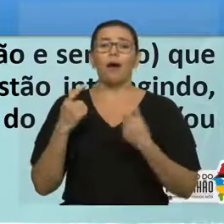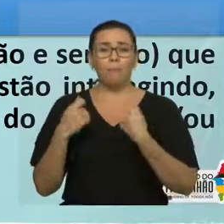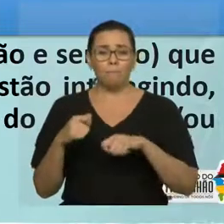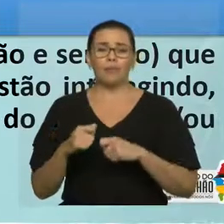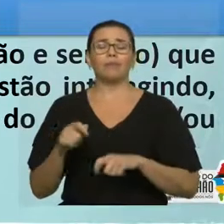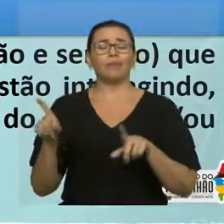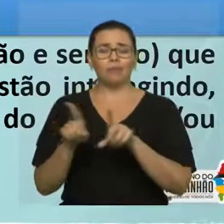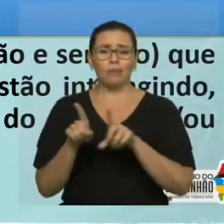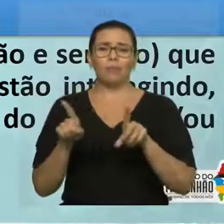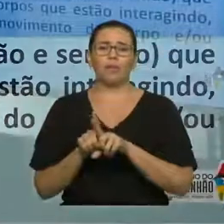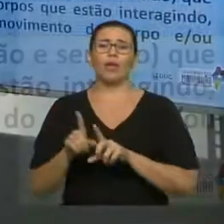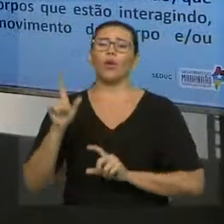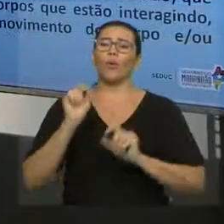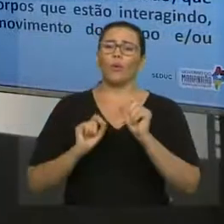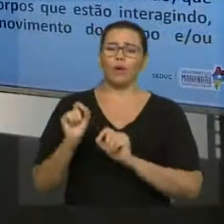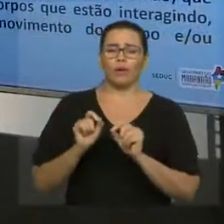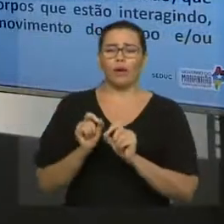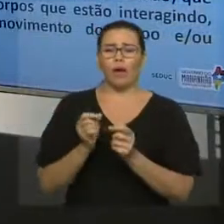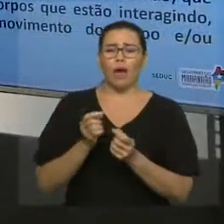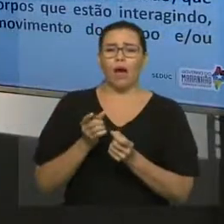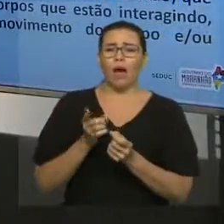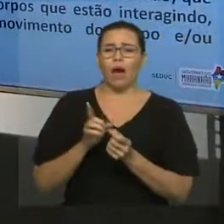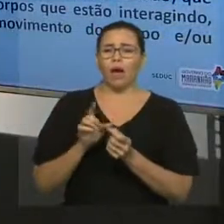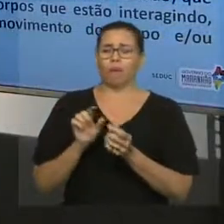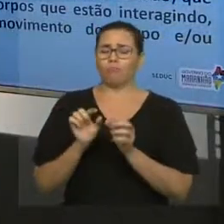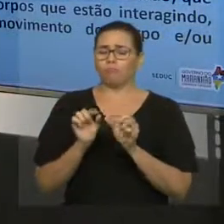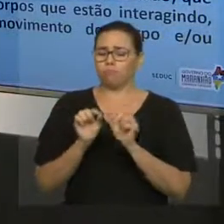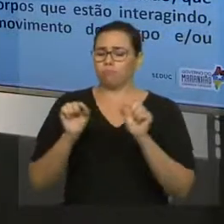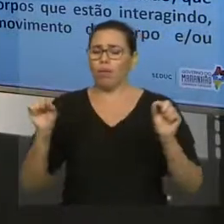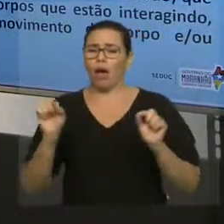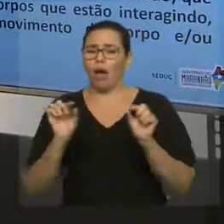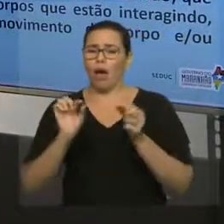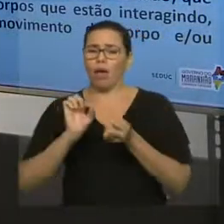aplicar uma força em uma determinada direção e um determinado sentido.